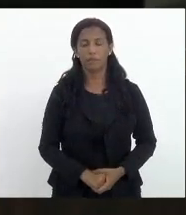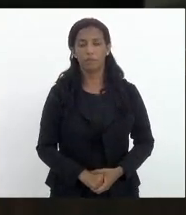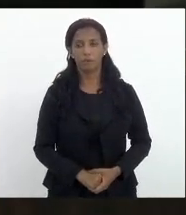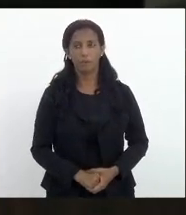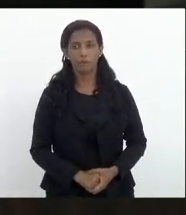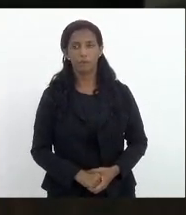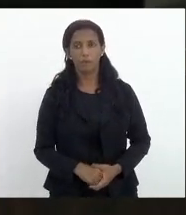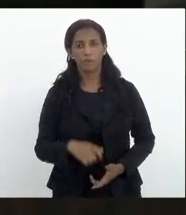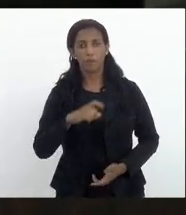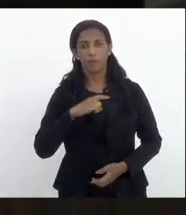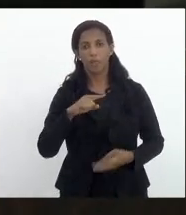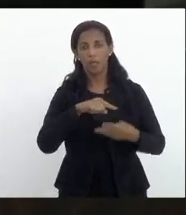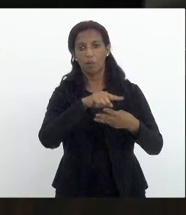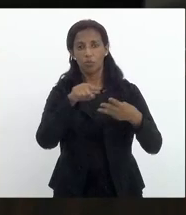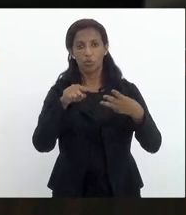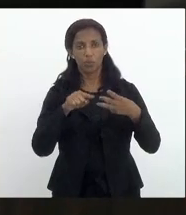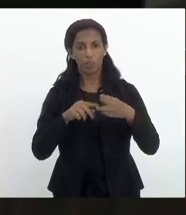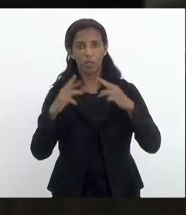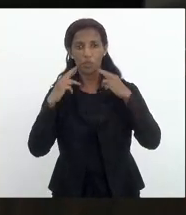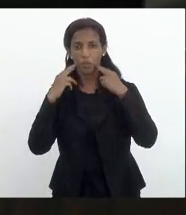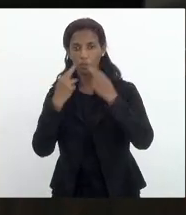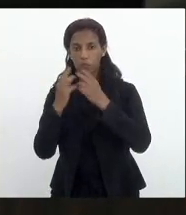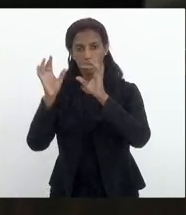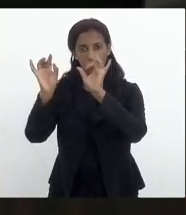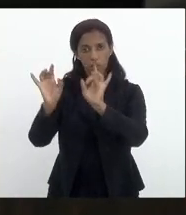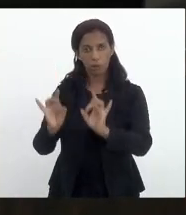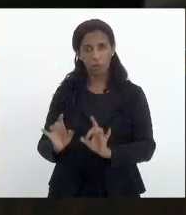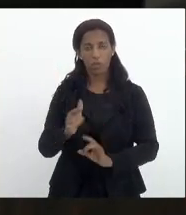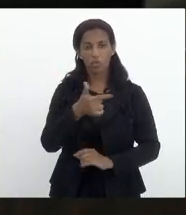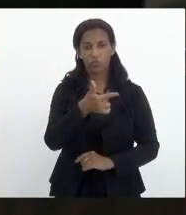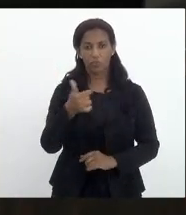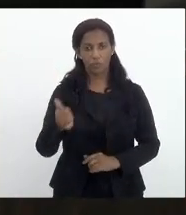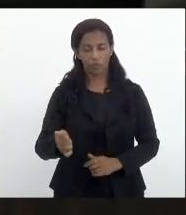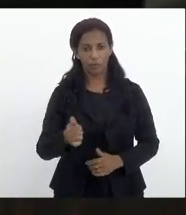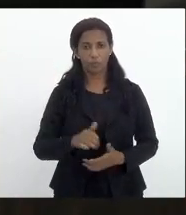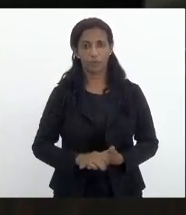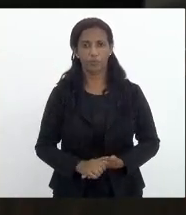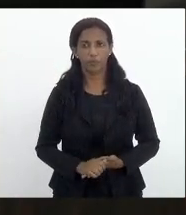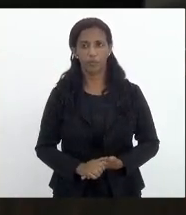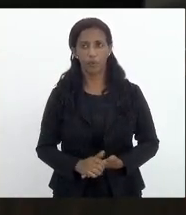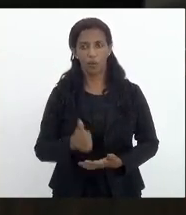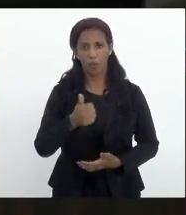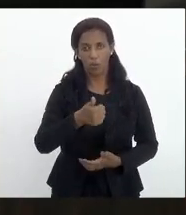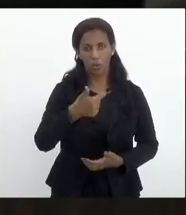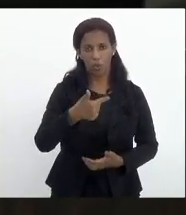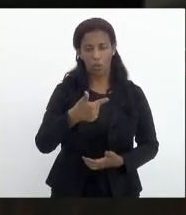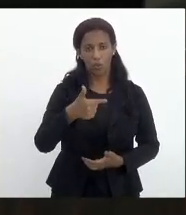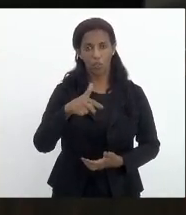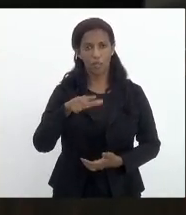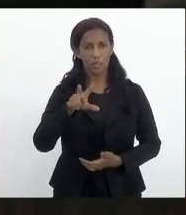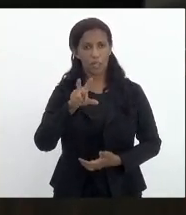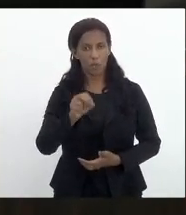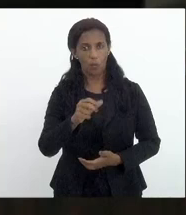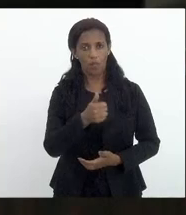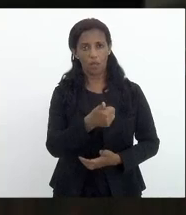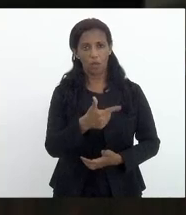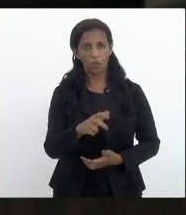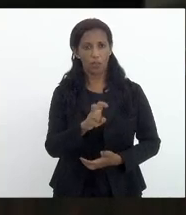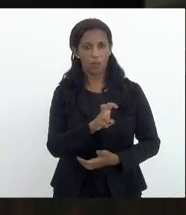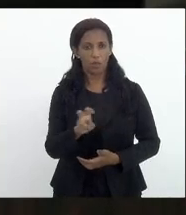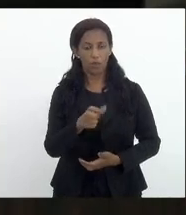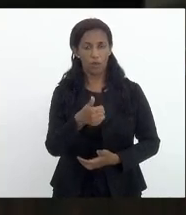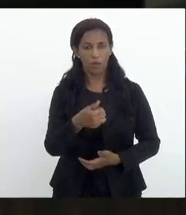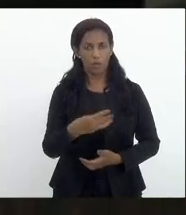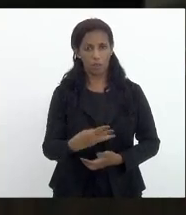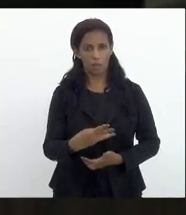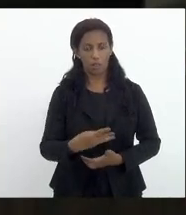Teremos três sessões extraordinárias no dia 21. 12h50, 12h55, 13